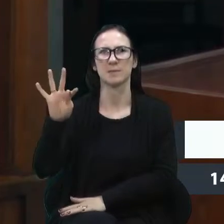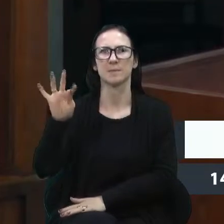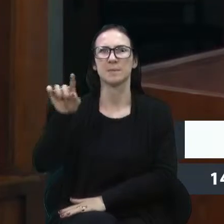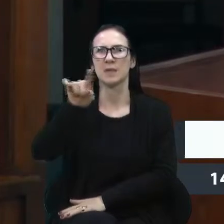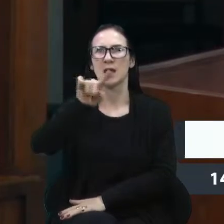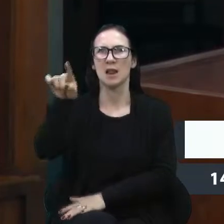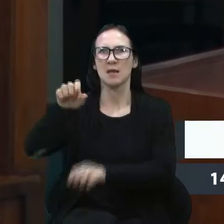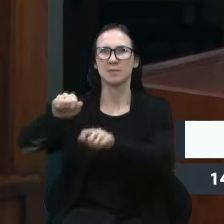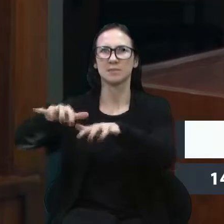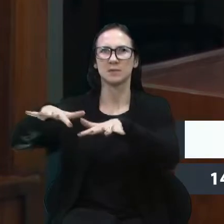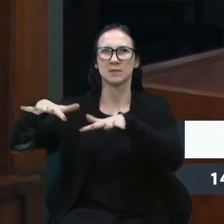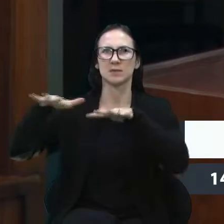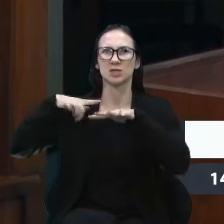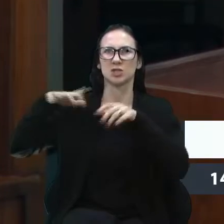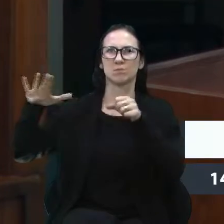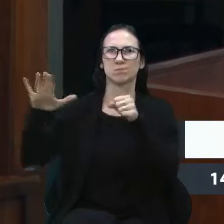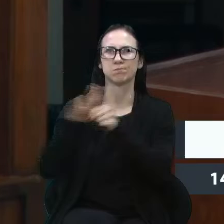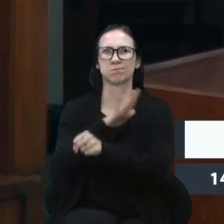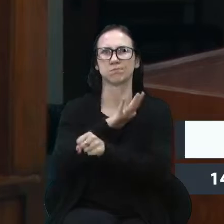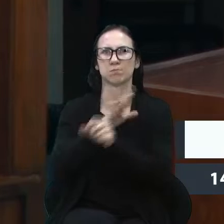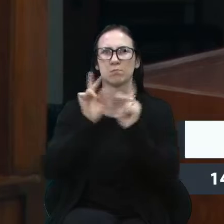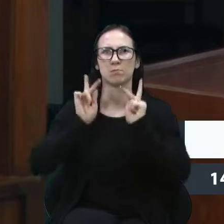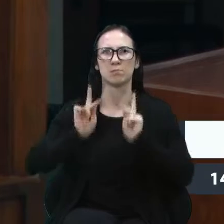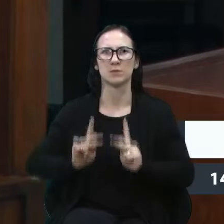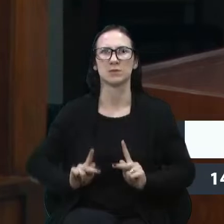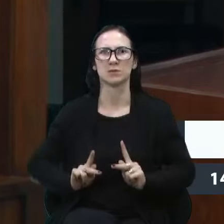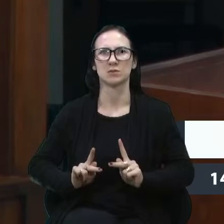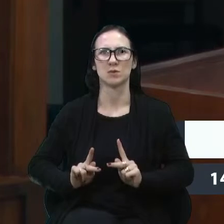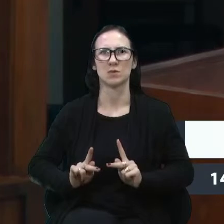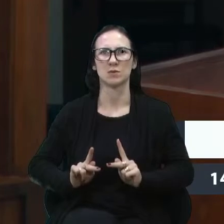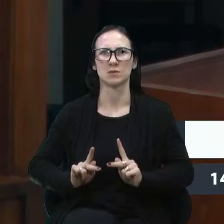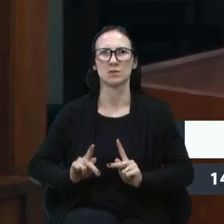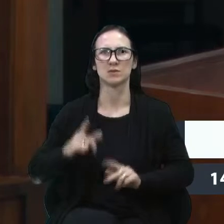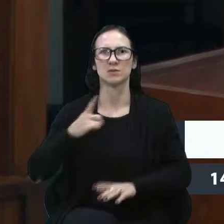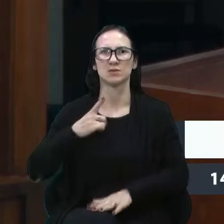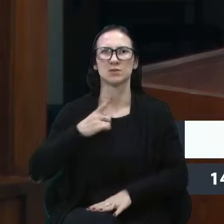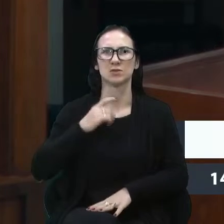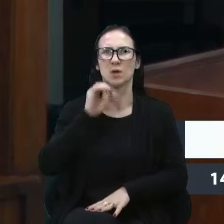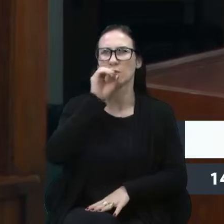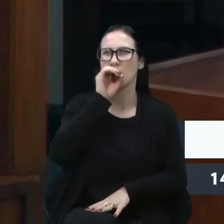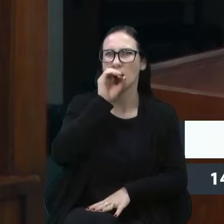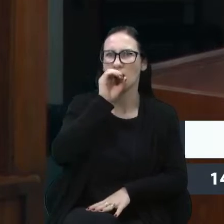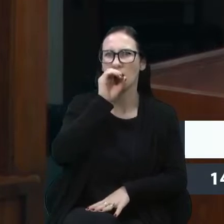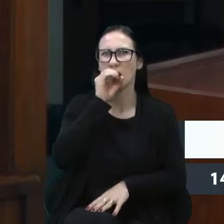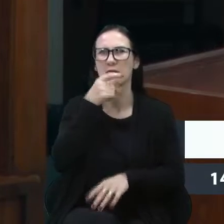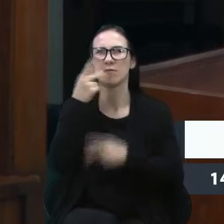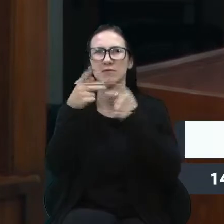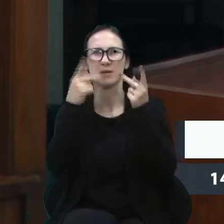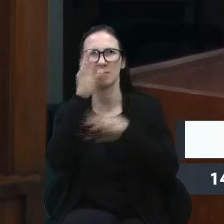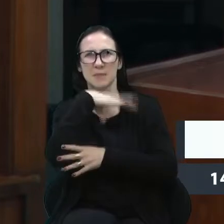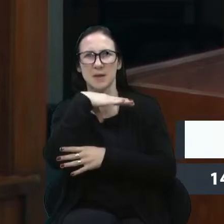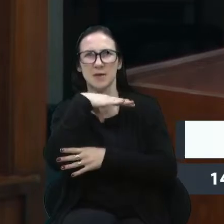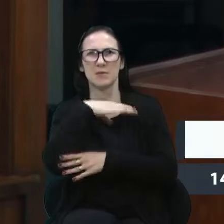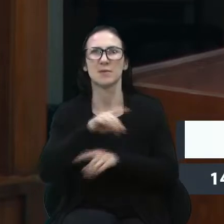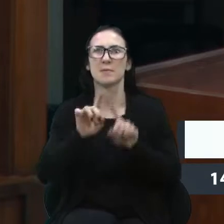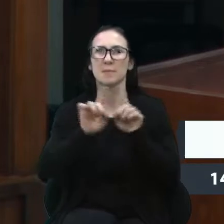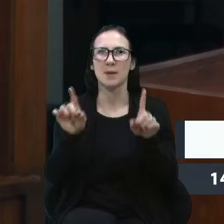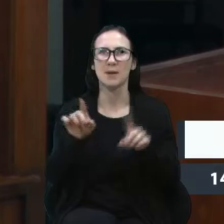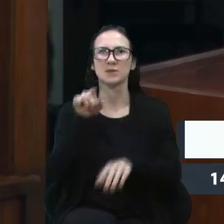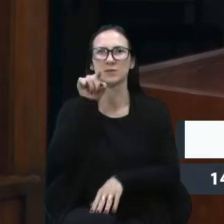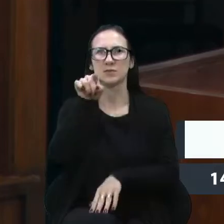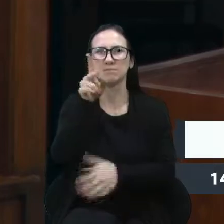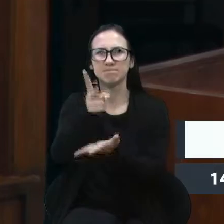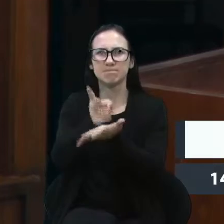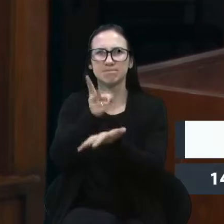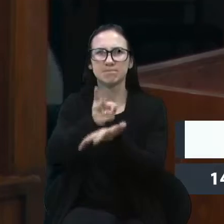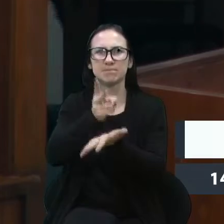plenária estava lotada de pessoas que lhe vaiavam. E a senhora foi firme e seguiu